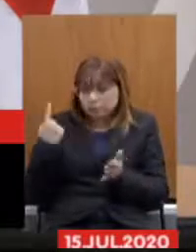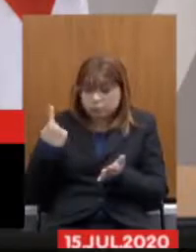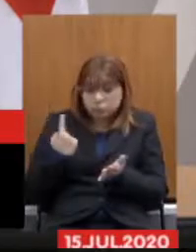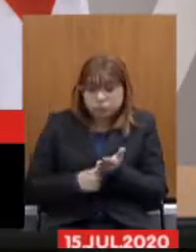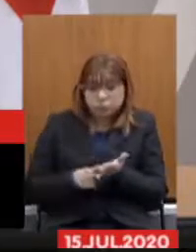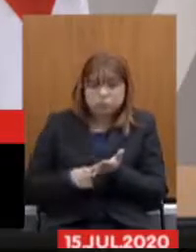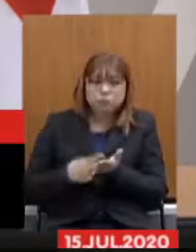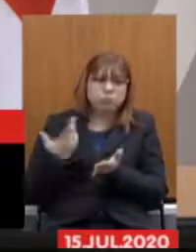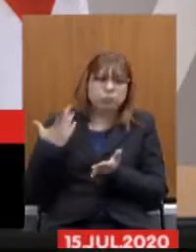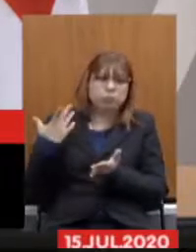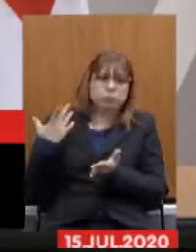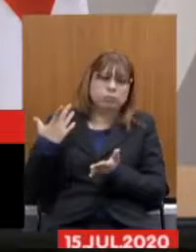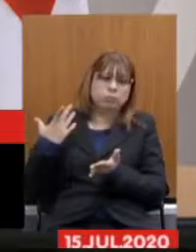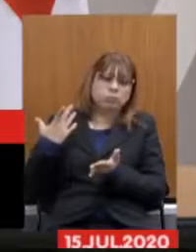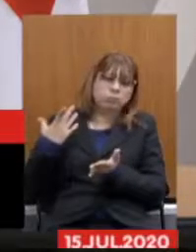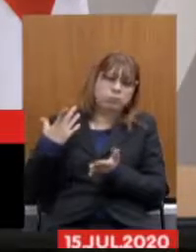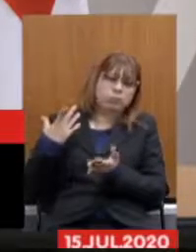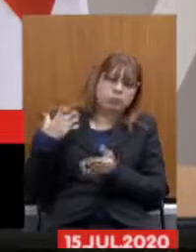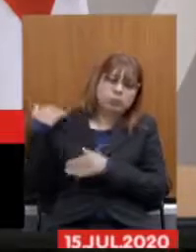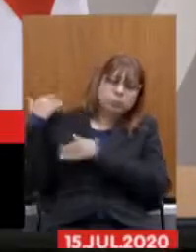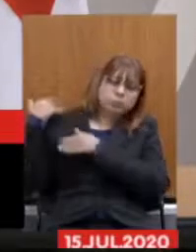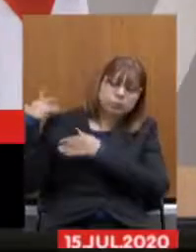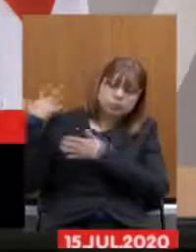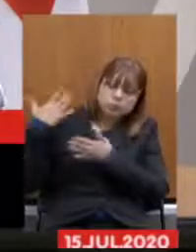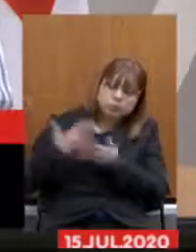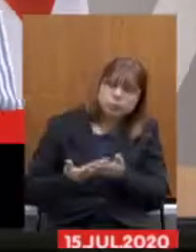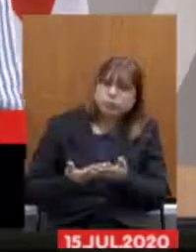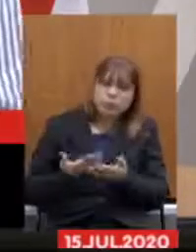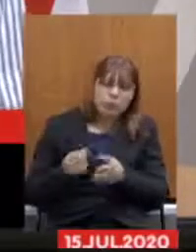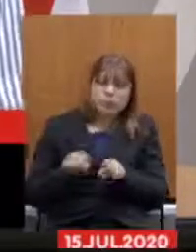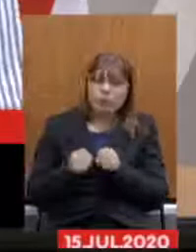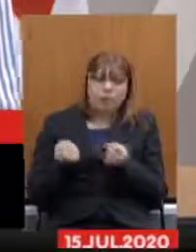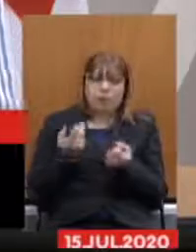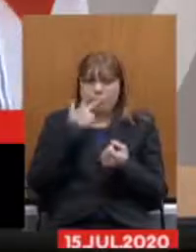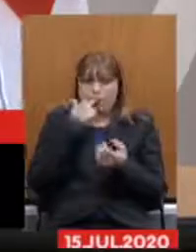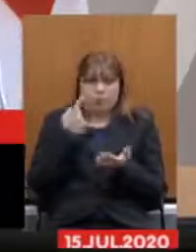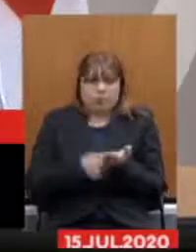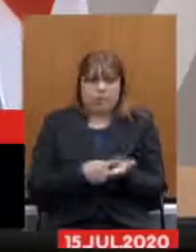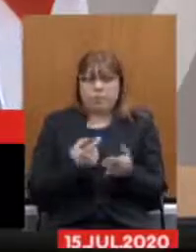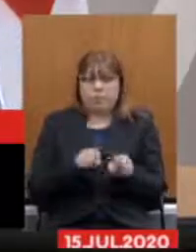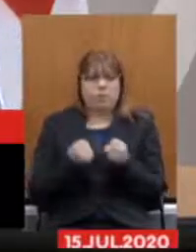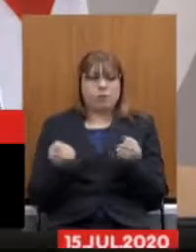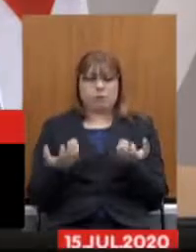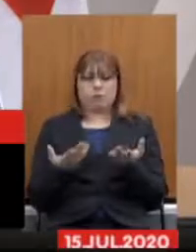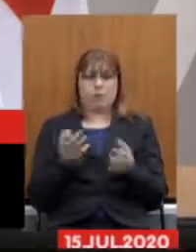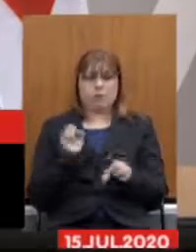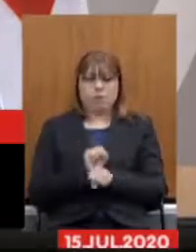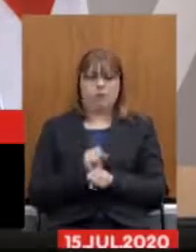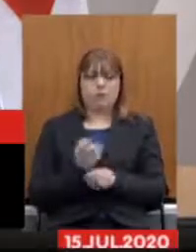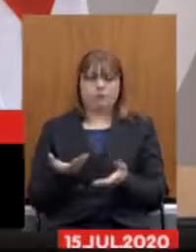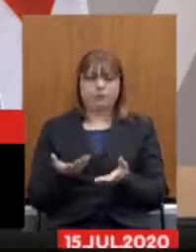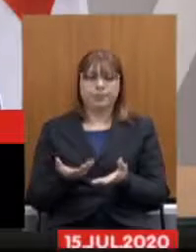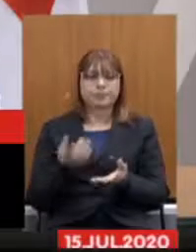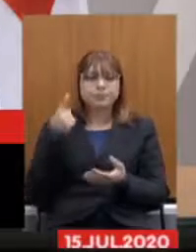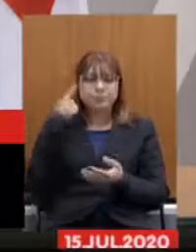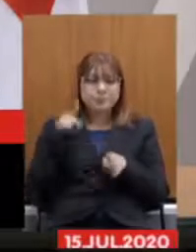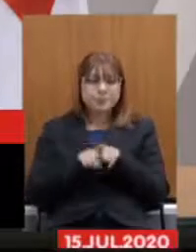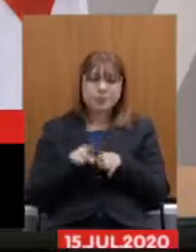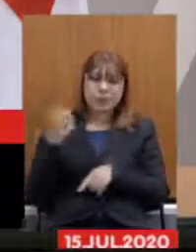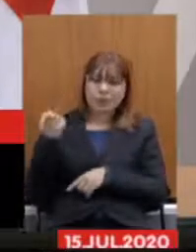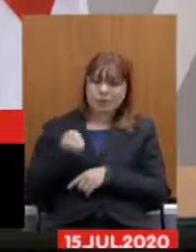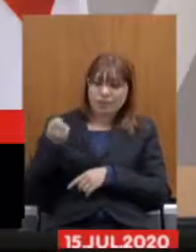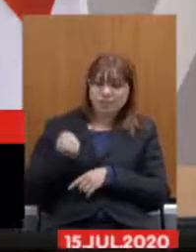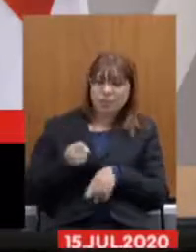o mesmo formato também quando nós lembramos aí a taxação dos aposentados e